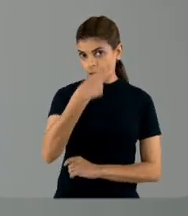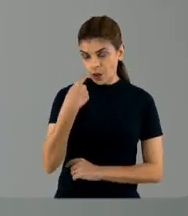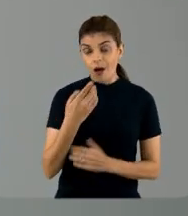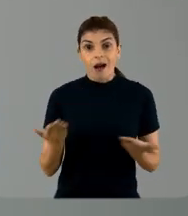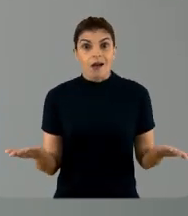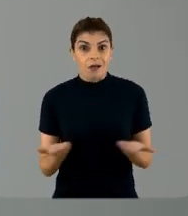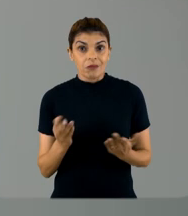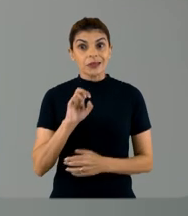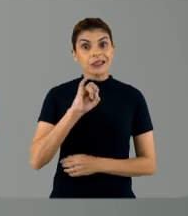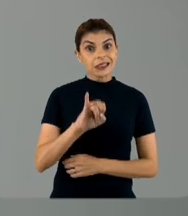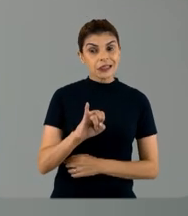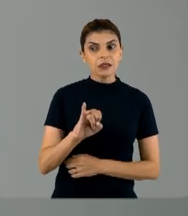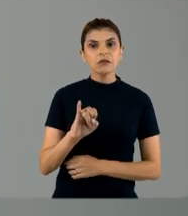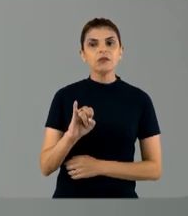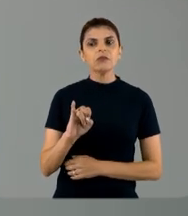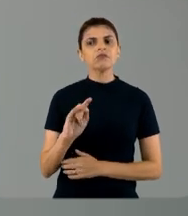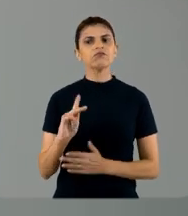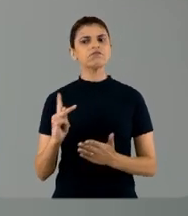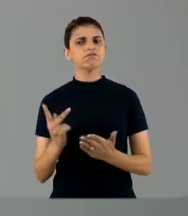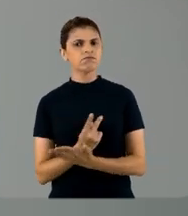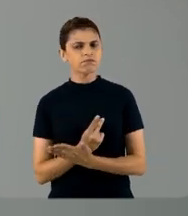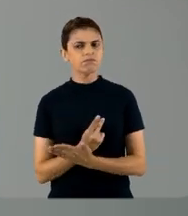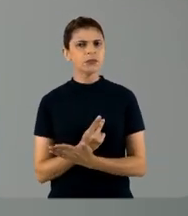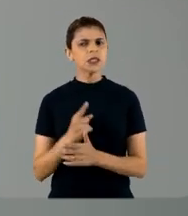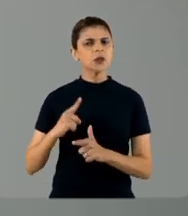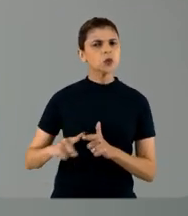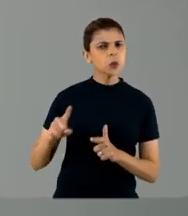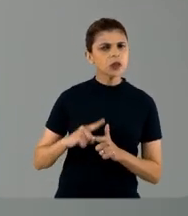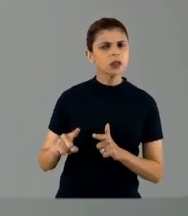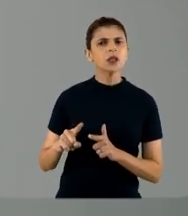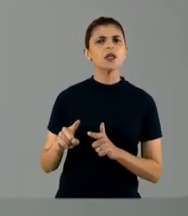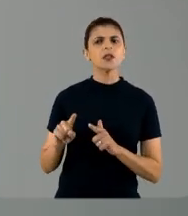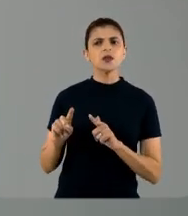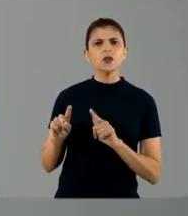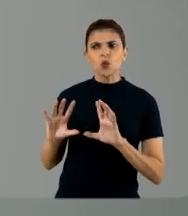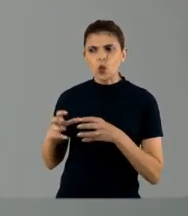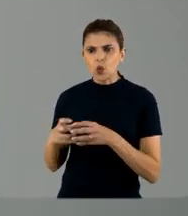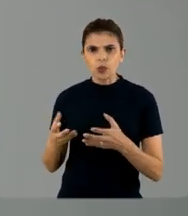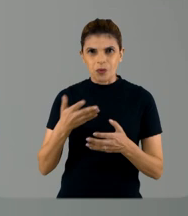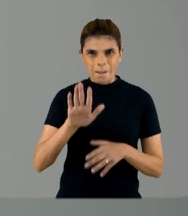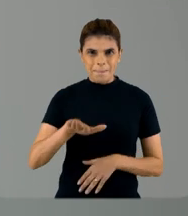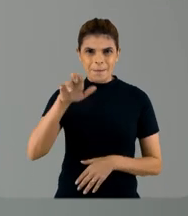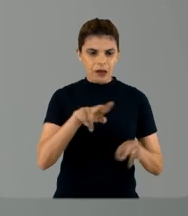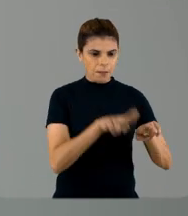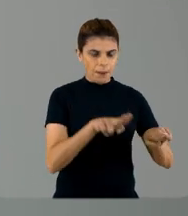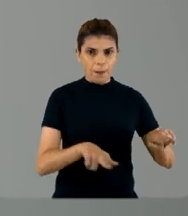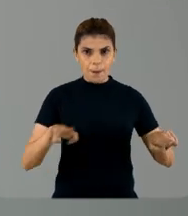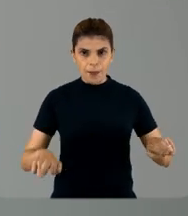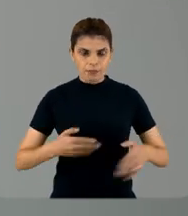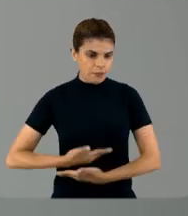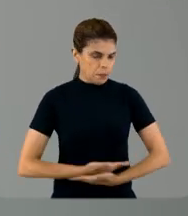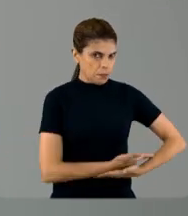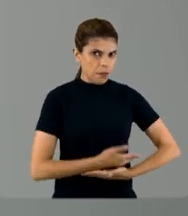Agora, se eu tiver com um binômio que está em alojamento conjunto, o recém-nascido